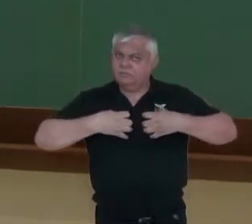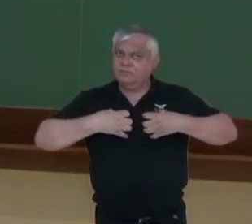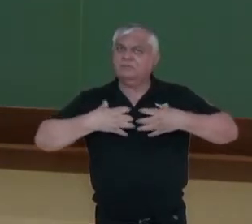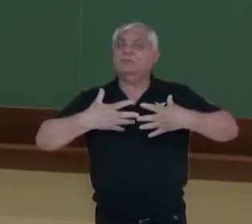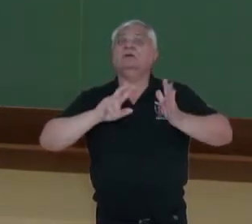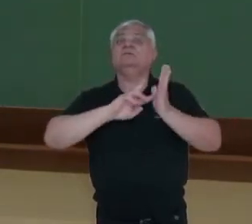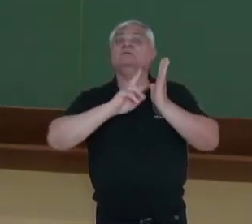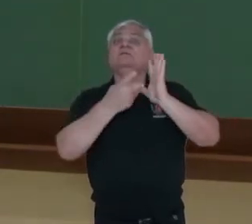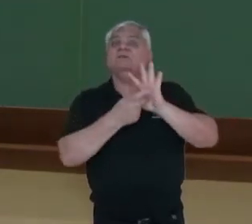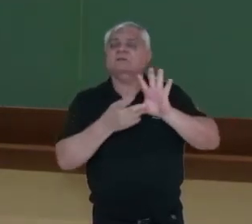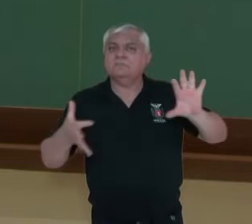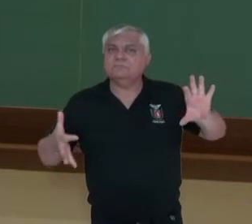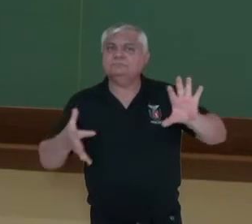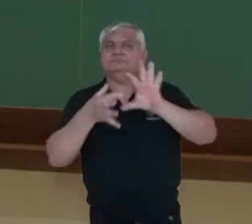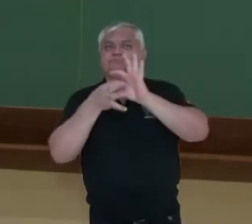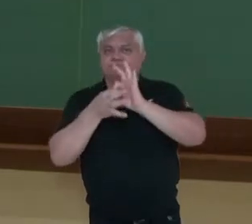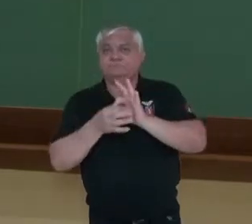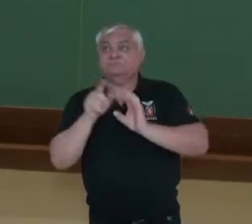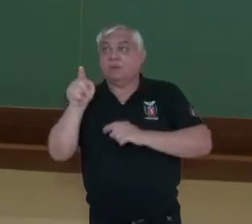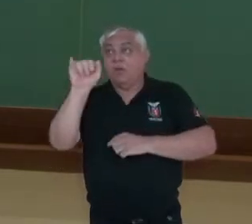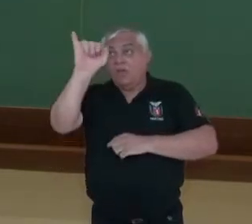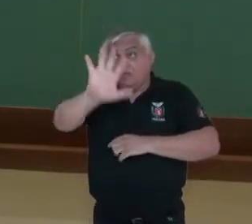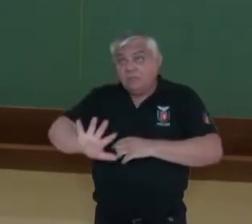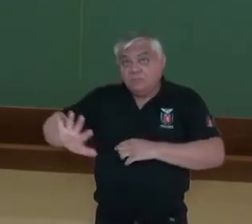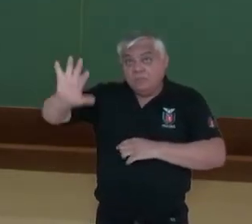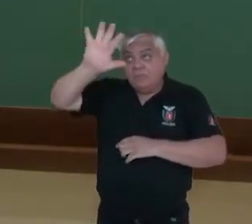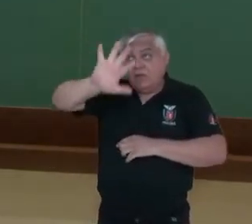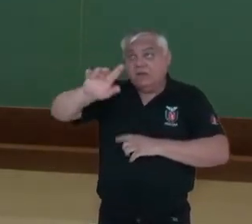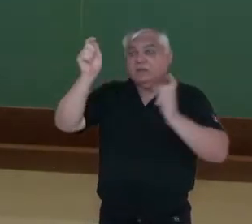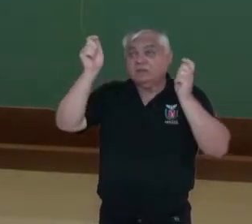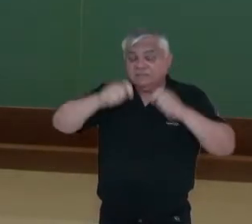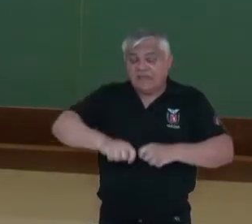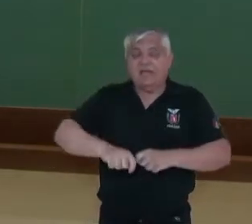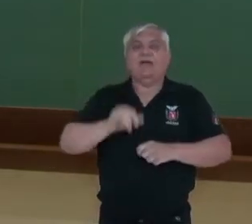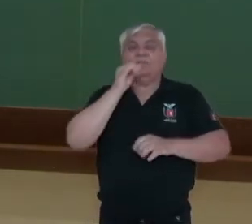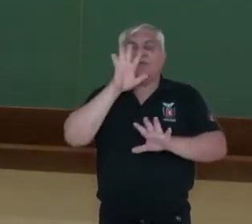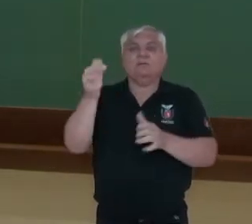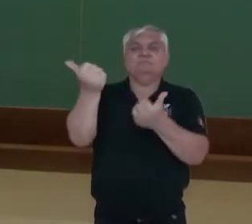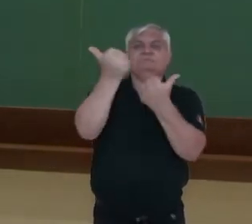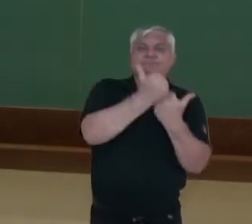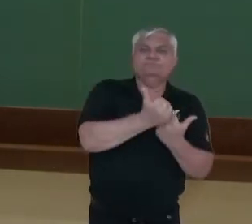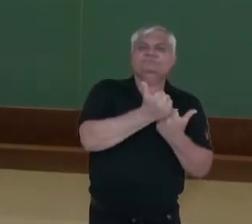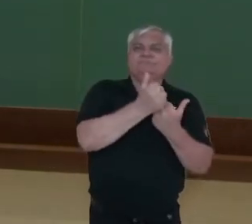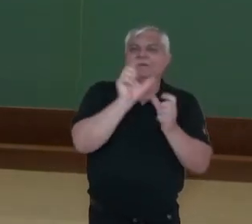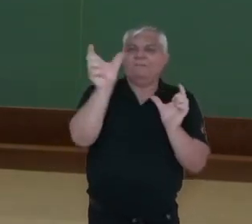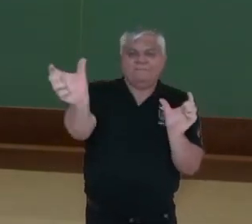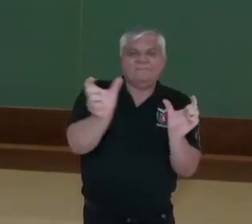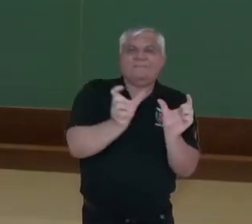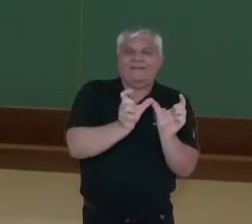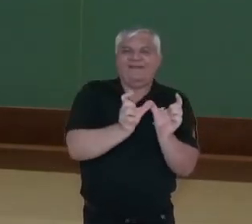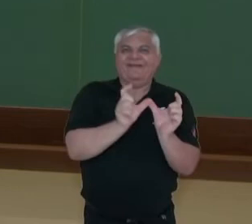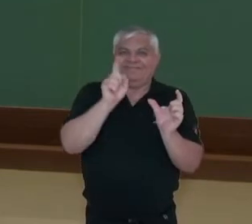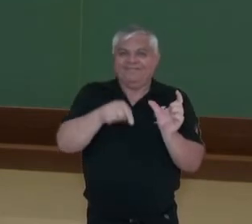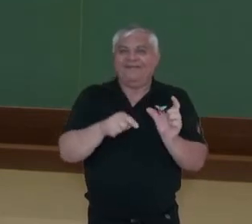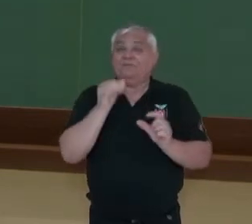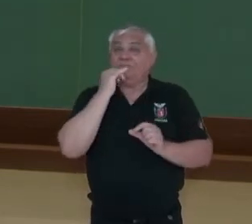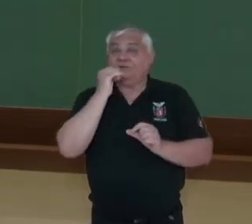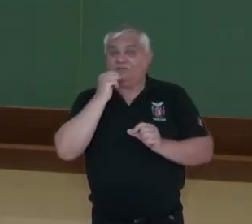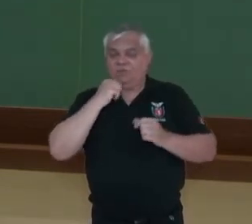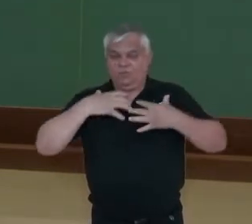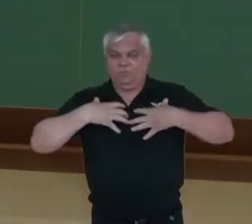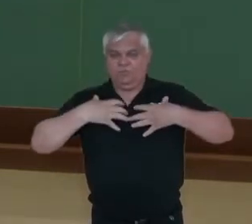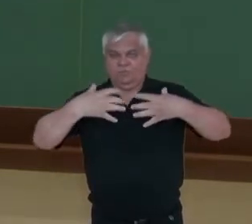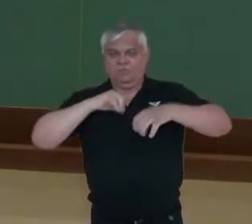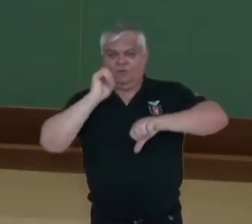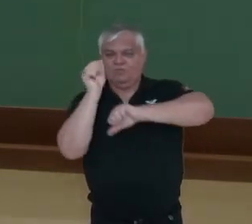Quer dizer que na imagem também pode ser utilizada a metonímia uma parte pelo todo, uma parte que é o pulmão